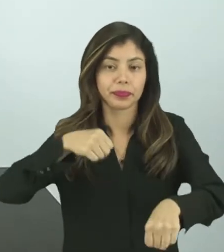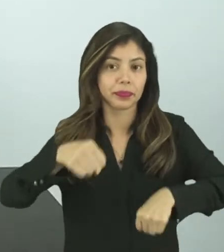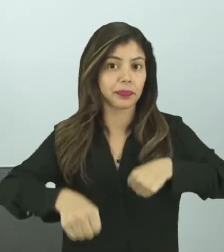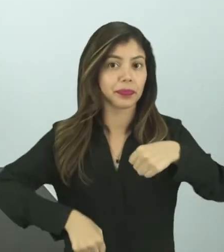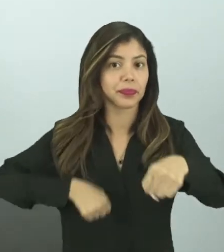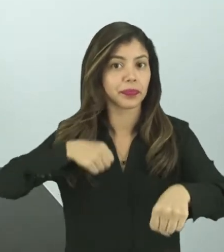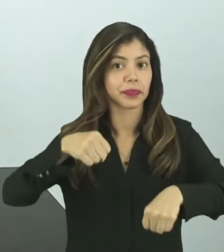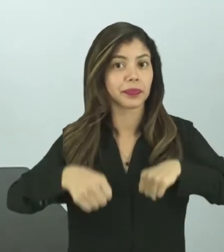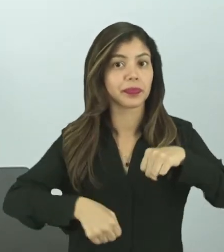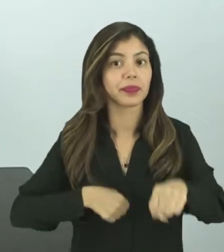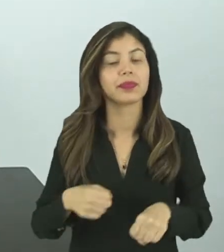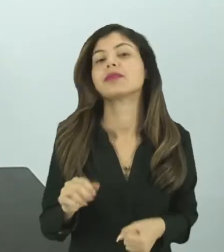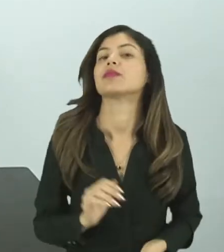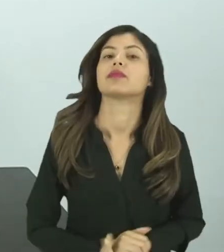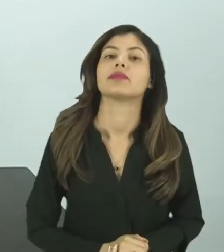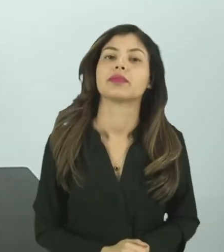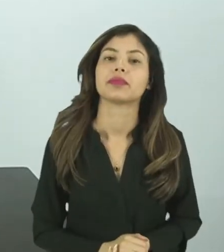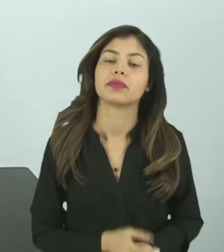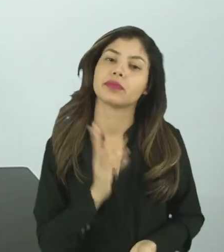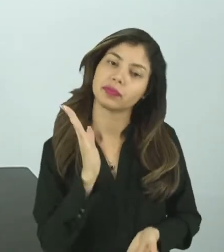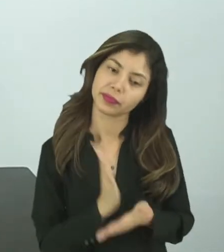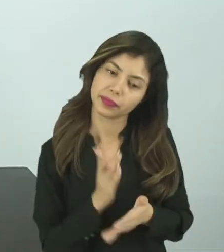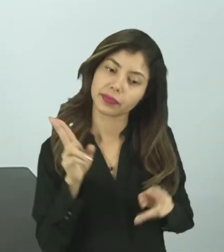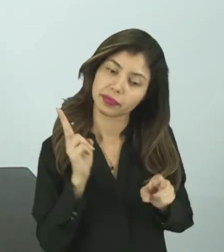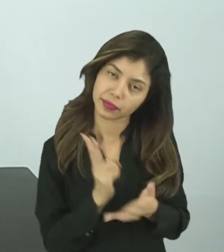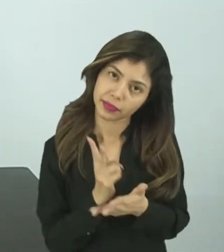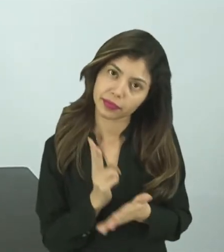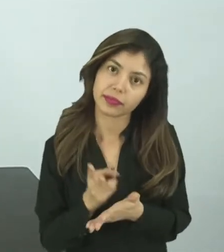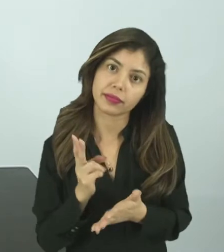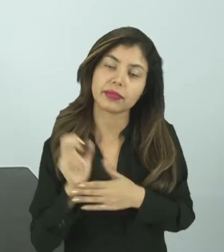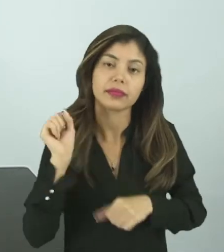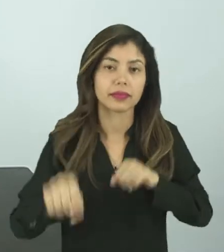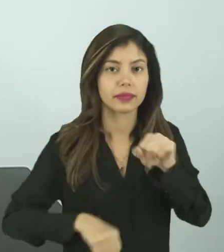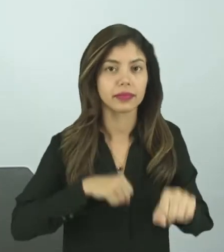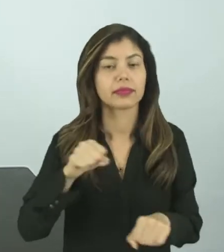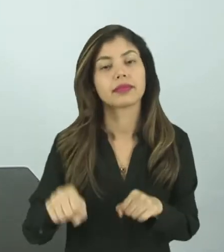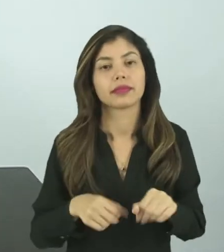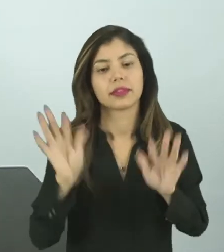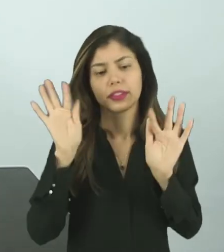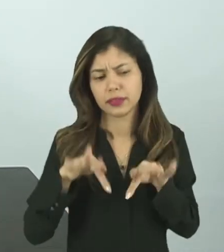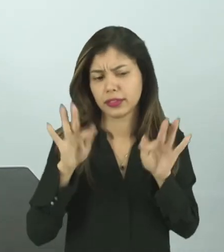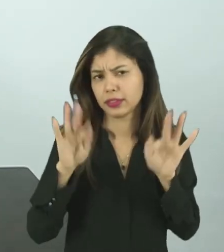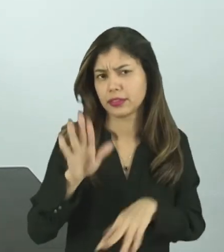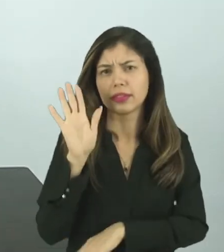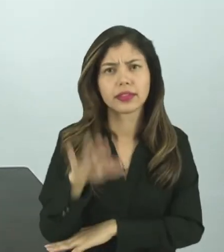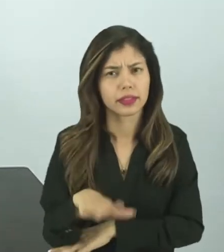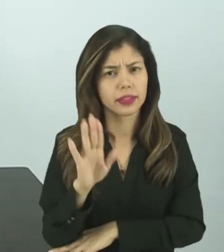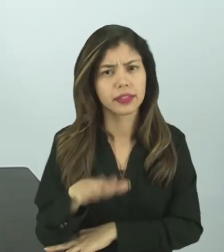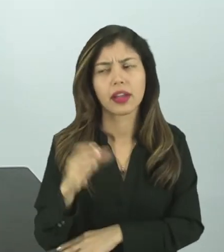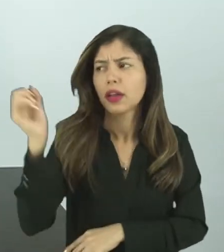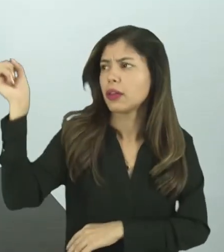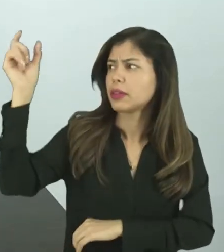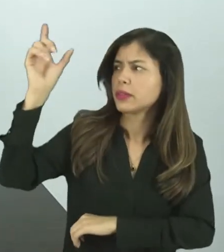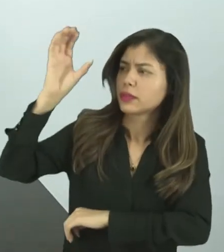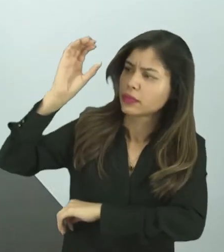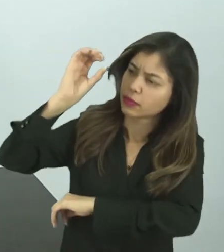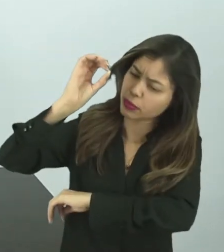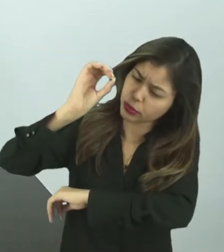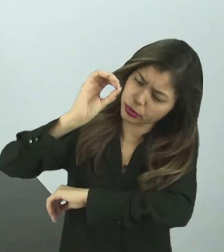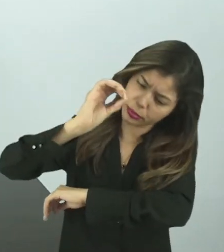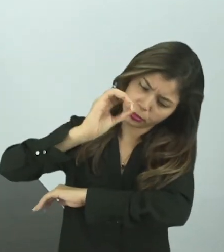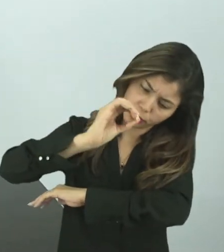Geralmente, as crianças andam de bicicleta, realizam essa atividade bem no finalzinho da tarde, quando o sol já está um pouquinho